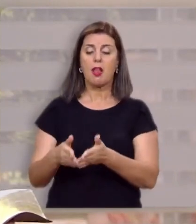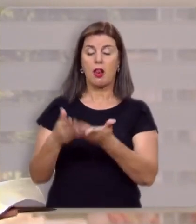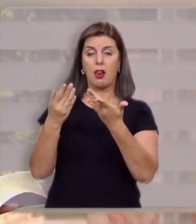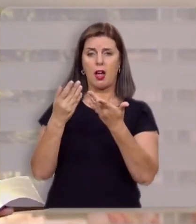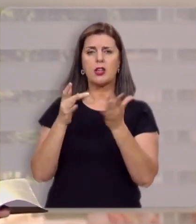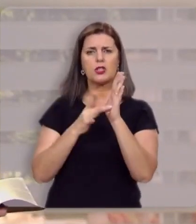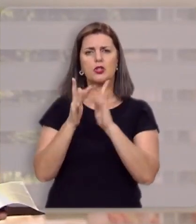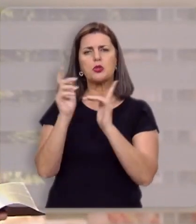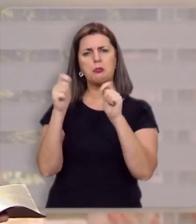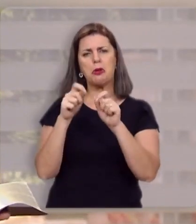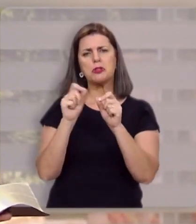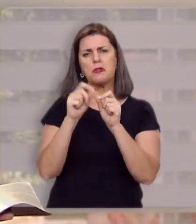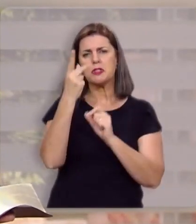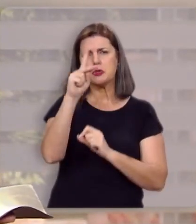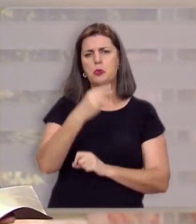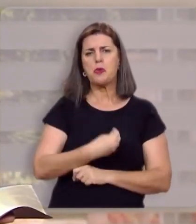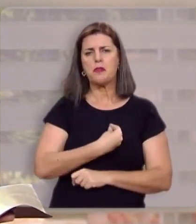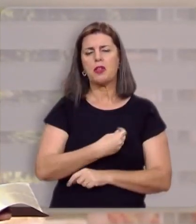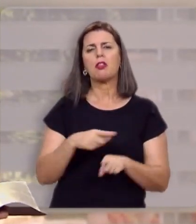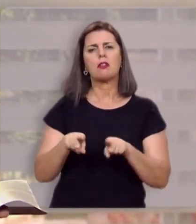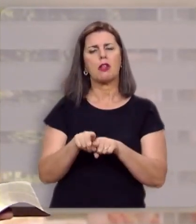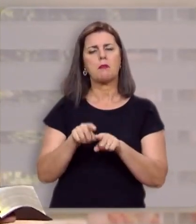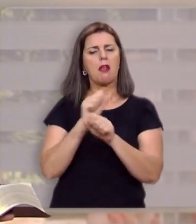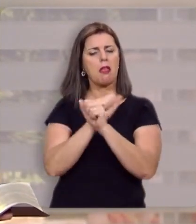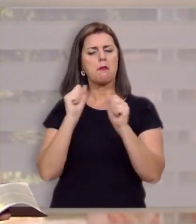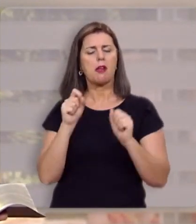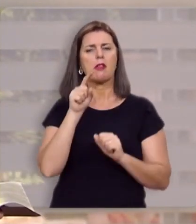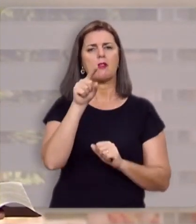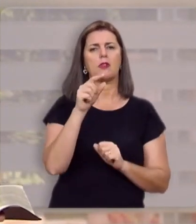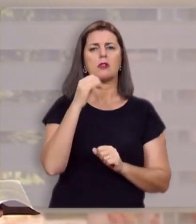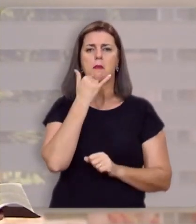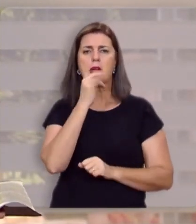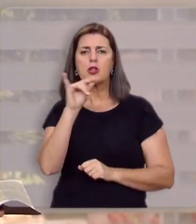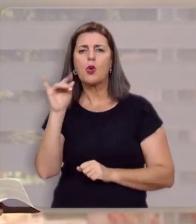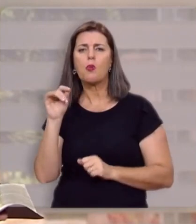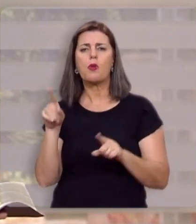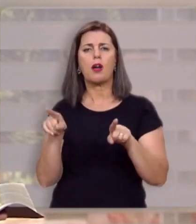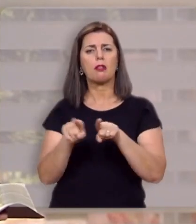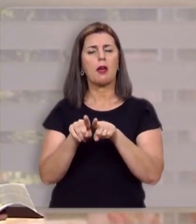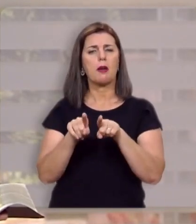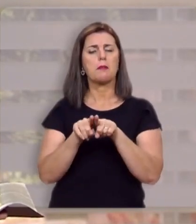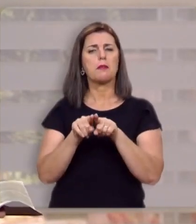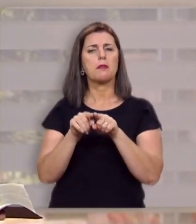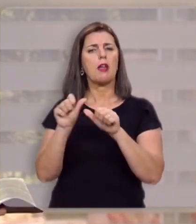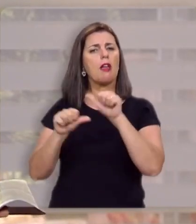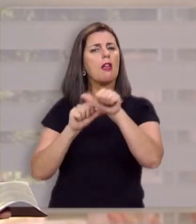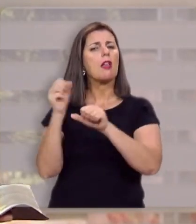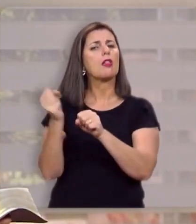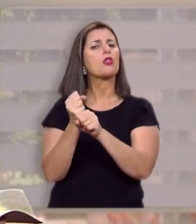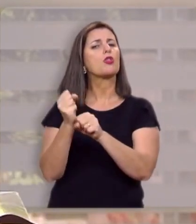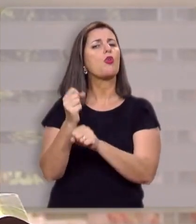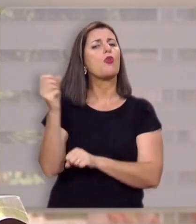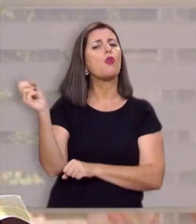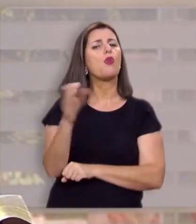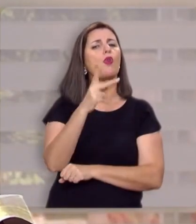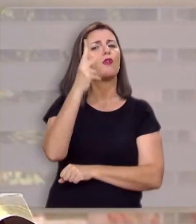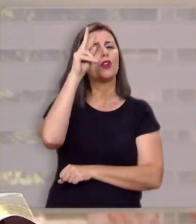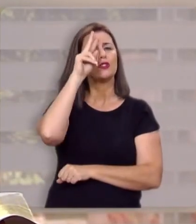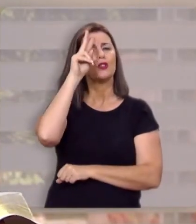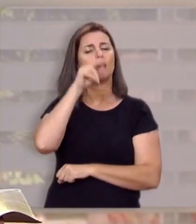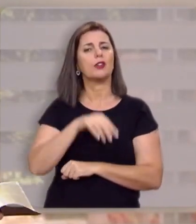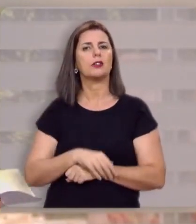milagre Jesus pode fazer na sua vida também, libertar você, perdoar você, restaurar você, fazer tudo novo na sua história,